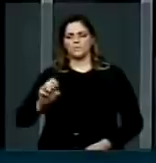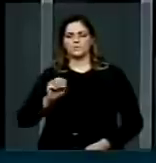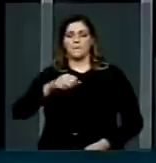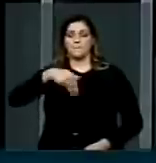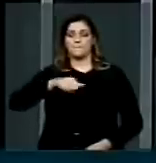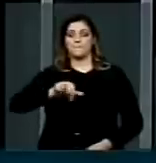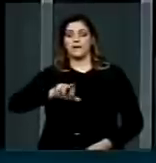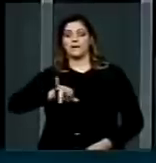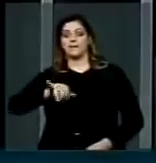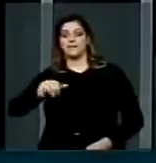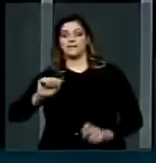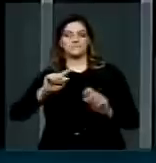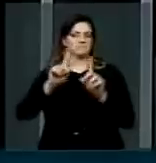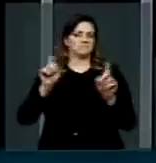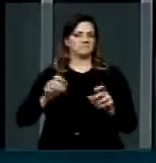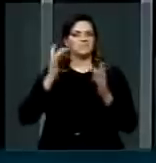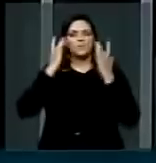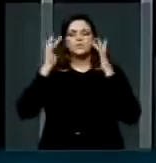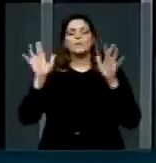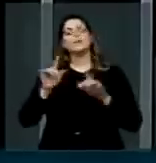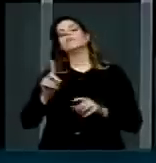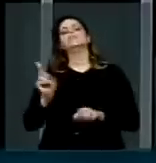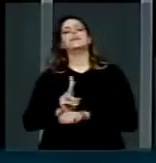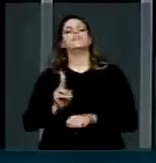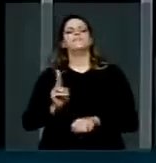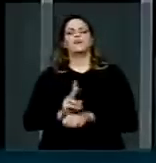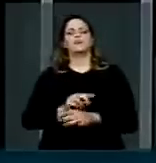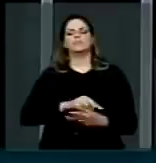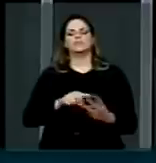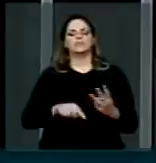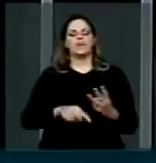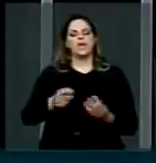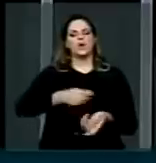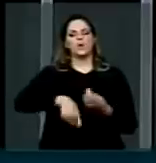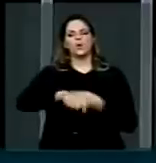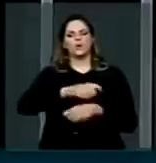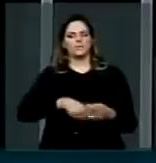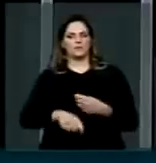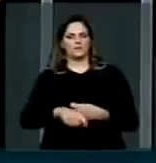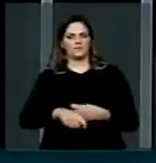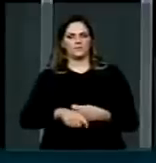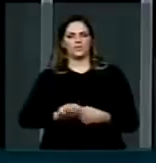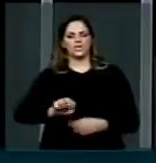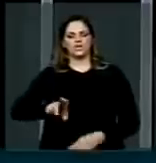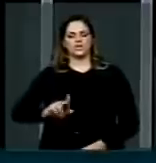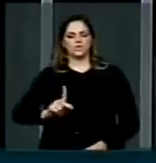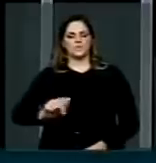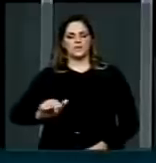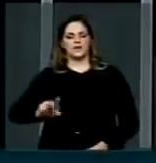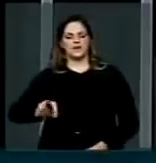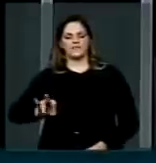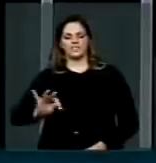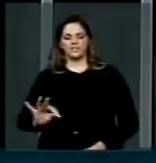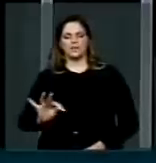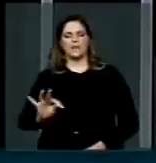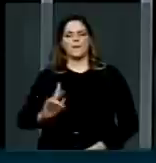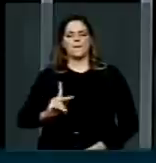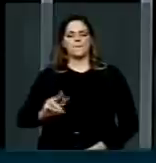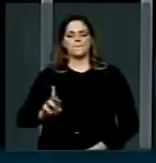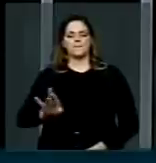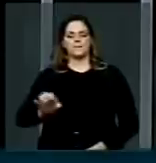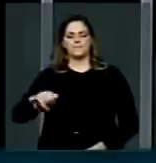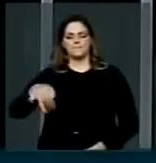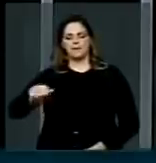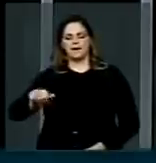sabe, estão aí defendendo o tripé econômico, tripé econômico. Superávit primário, que é através do